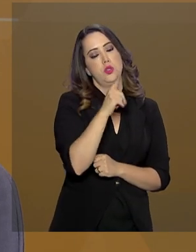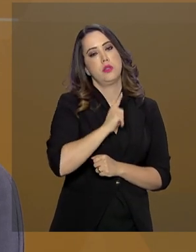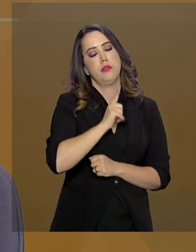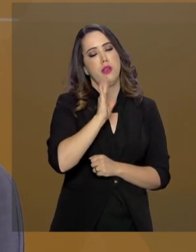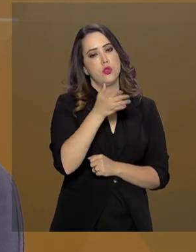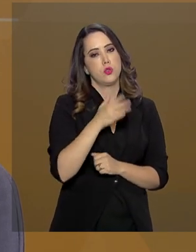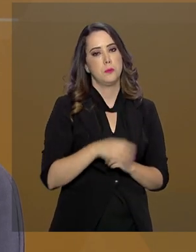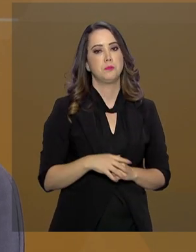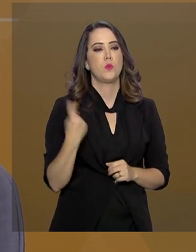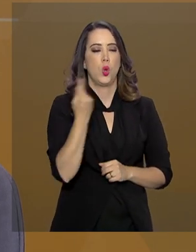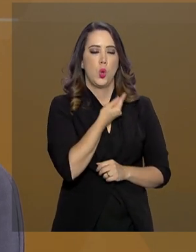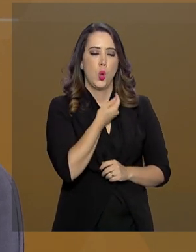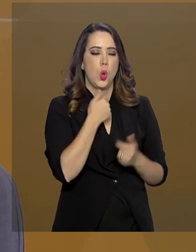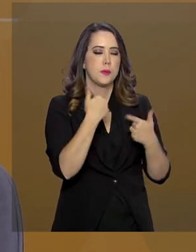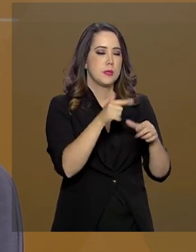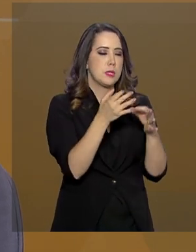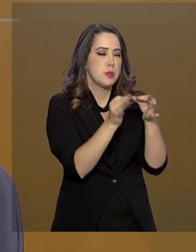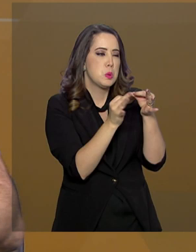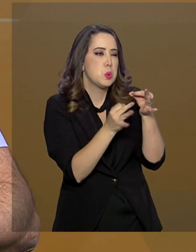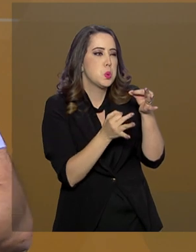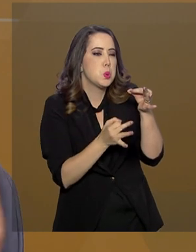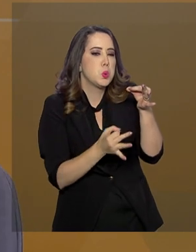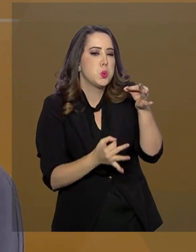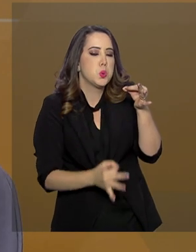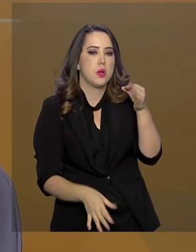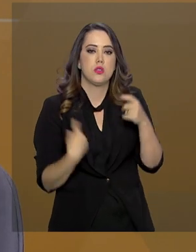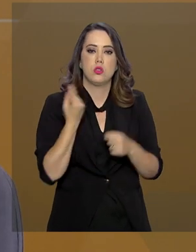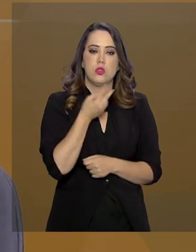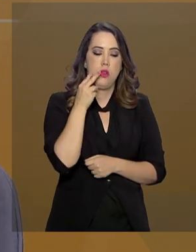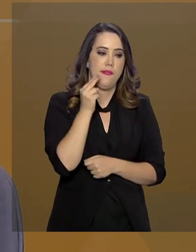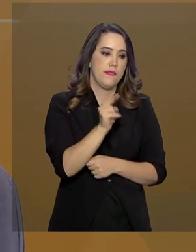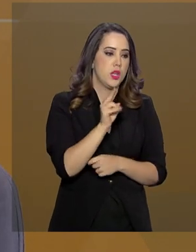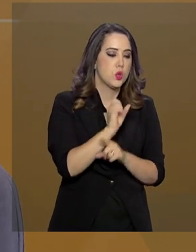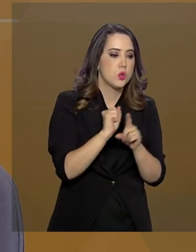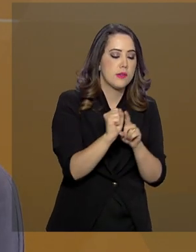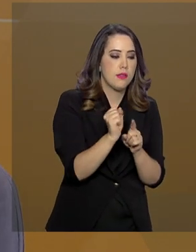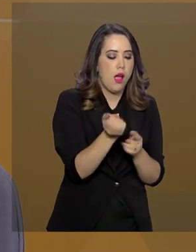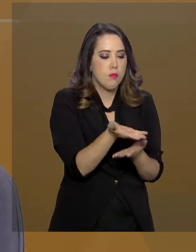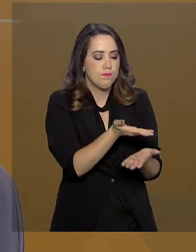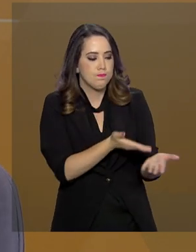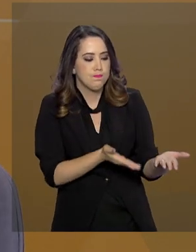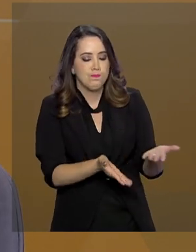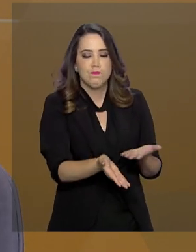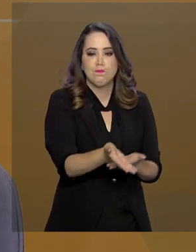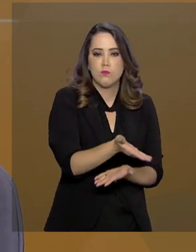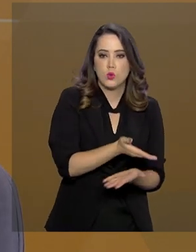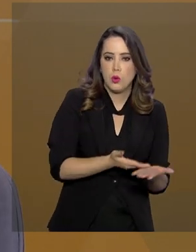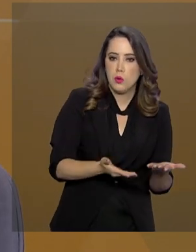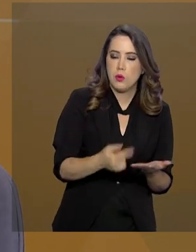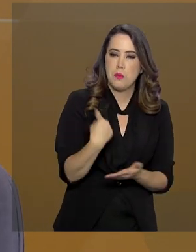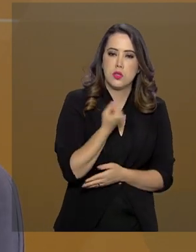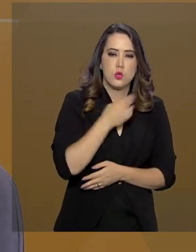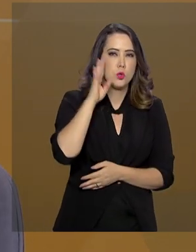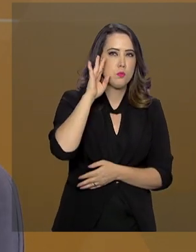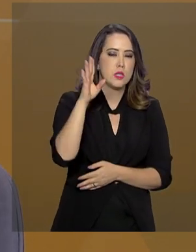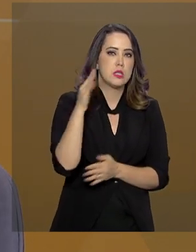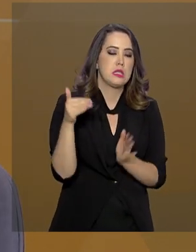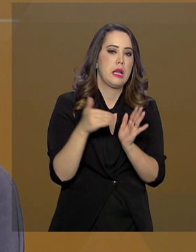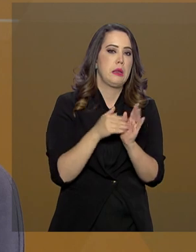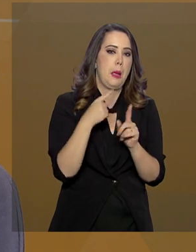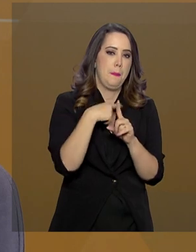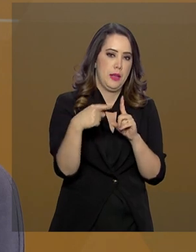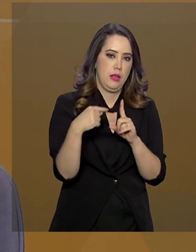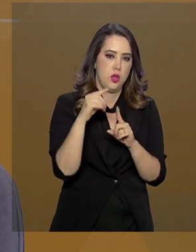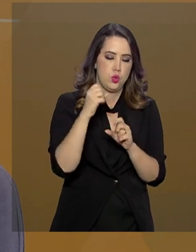trabalho é bem extenso, nós estamos ouvindo vários setores da sociedade para poder fechar esse documento, mas imaginamos que até meados do ano que vem